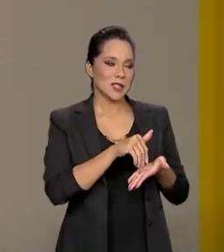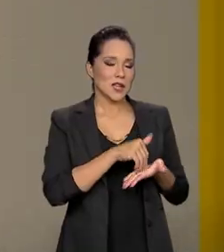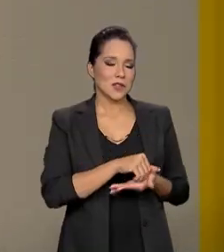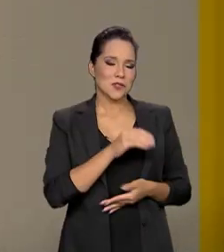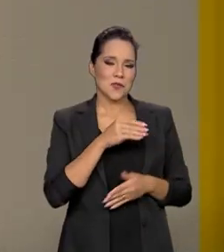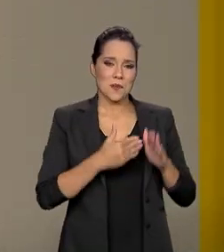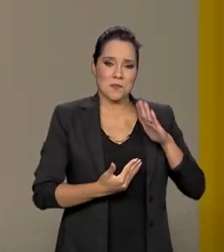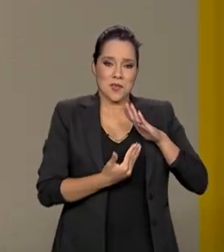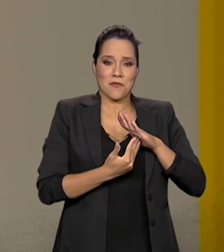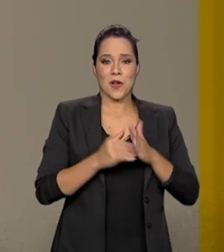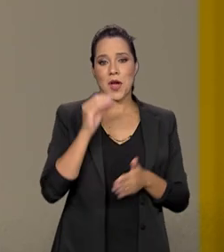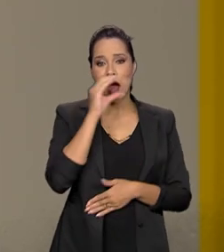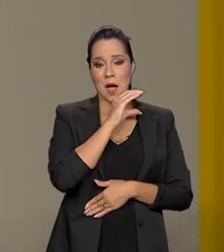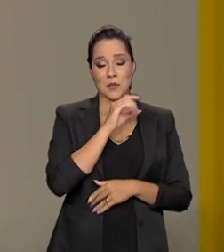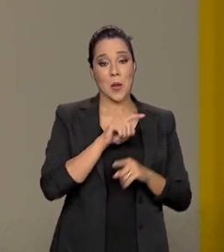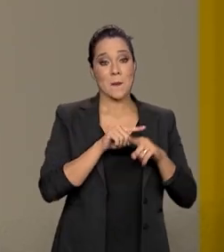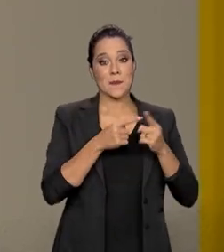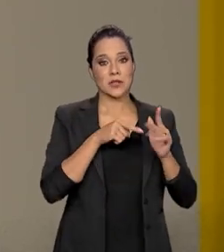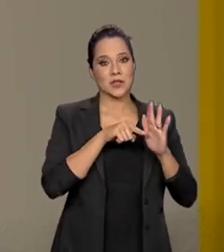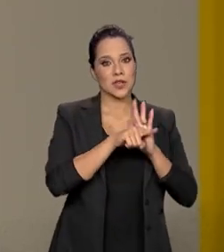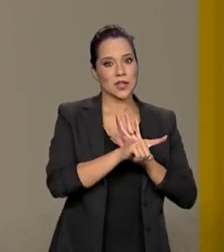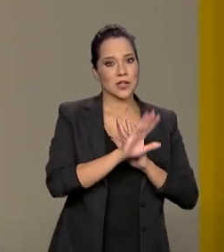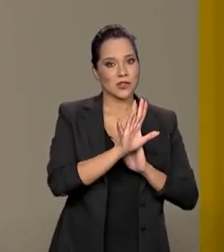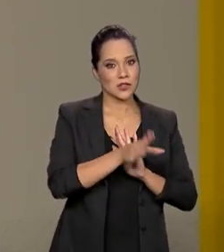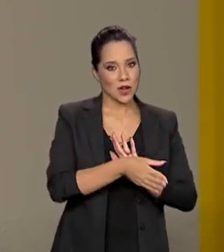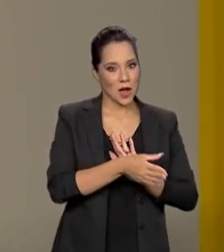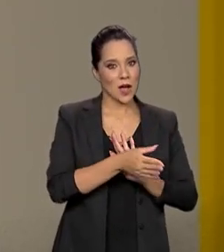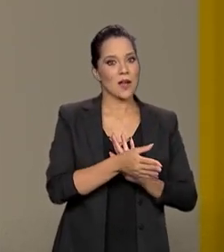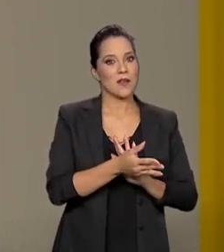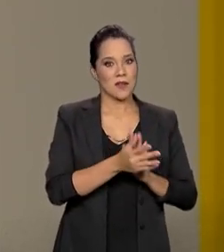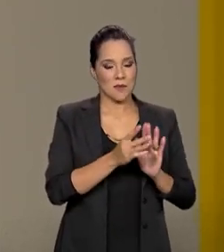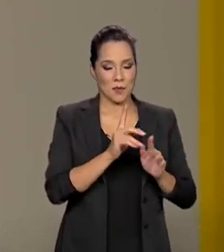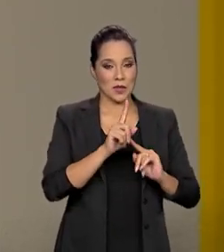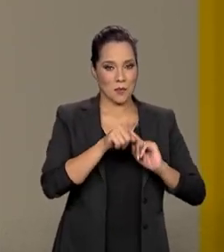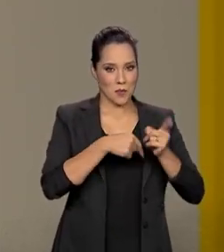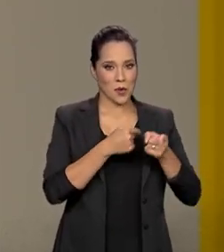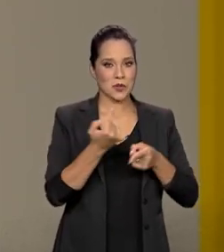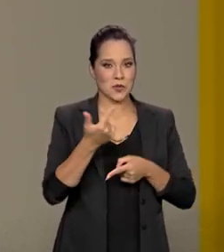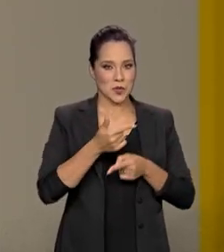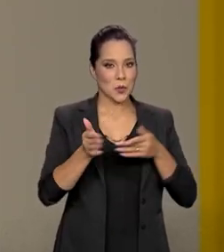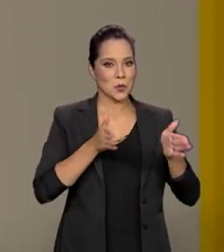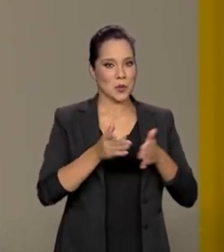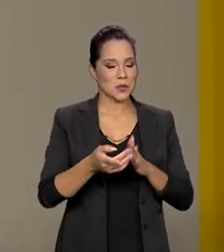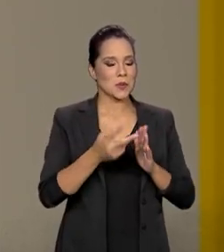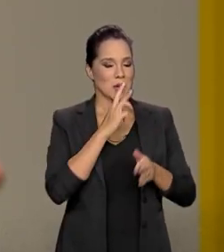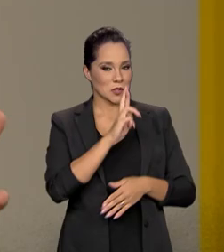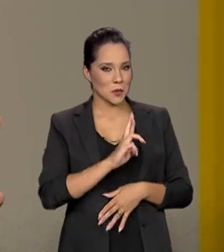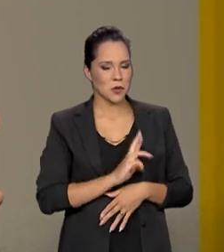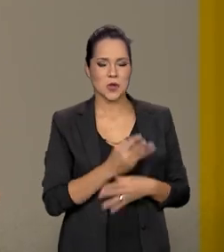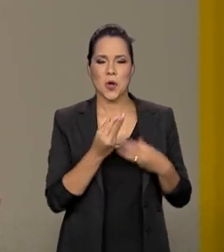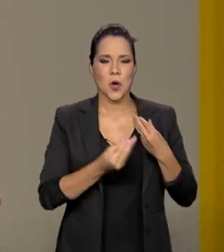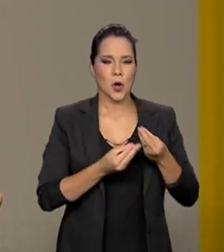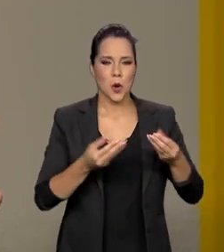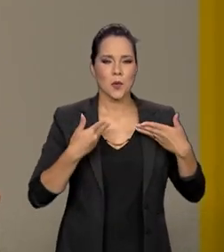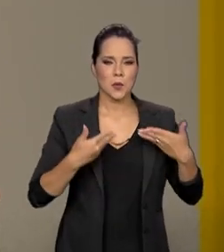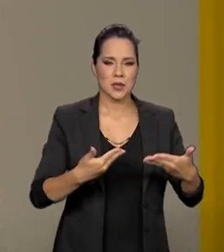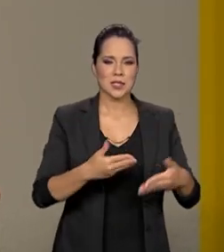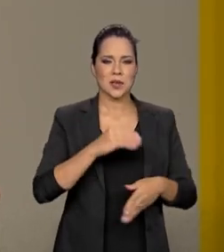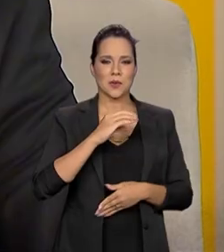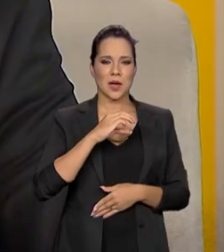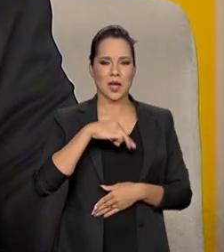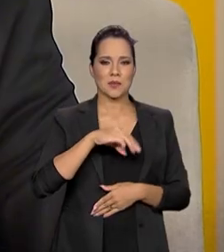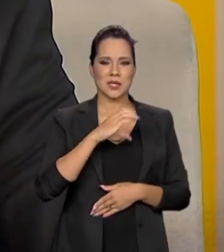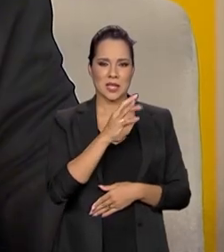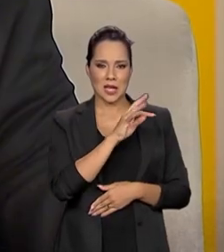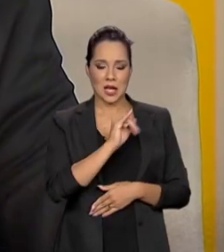para um rápido intervalo, mas eu queria deixar uma pergunta já para o senhor retomar no segundo bloco, que é como que o Ministério da Ciência e Tecnologia